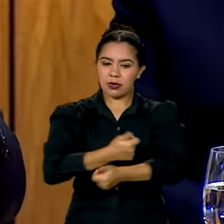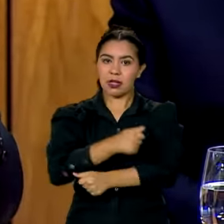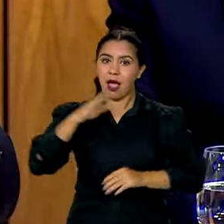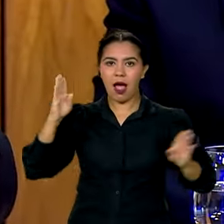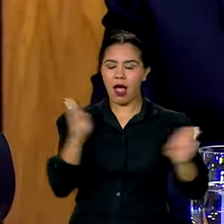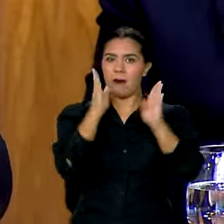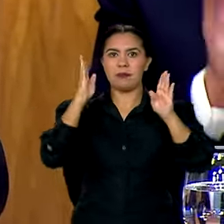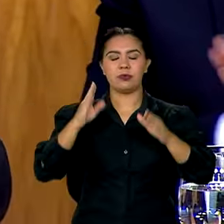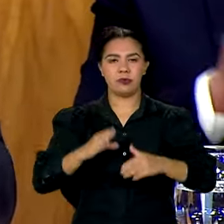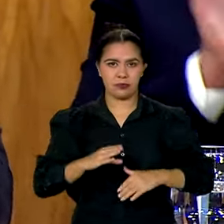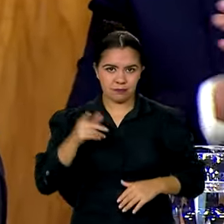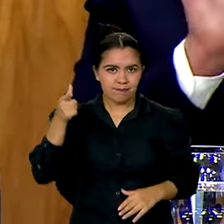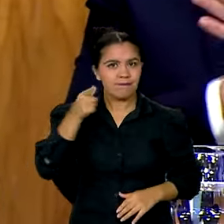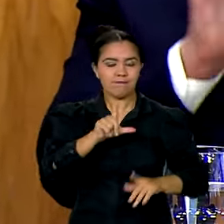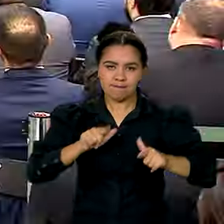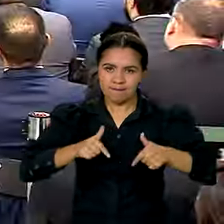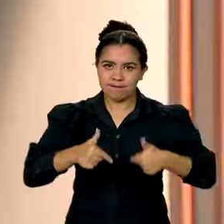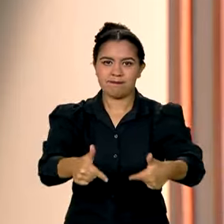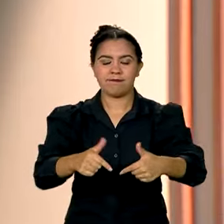rápido. Muito.